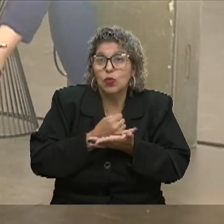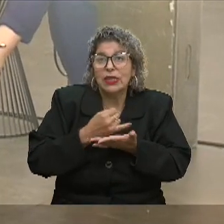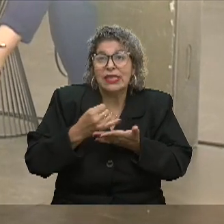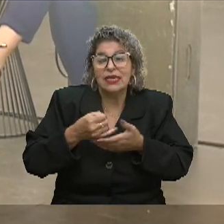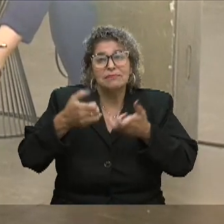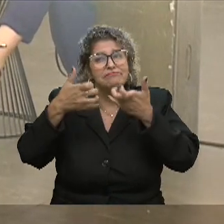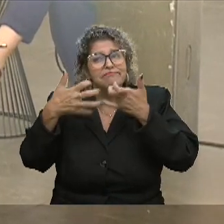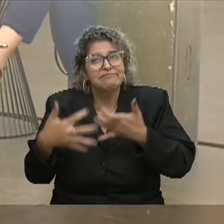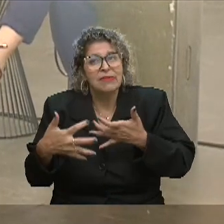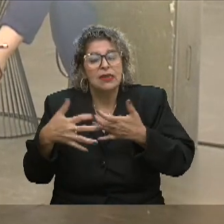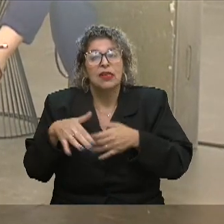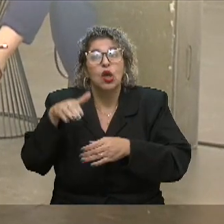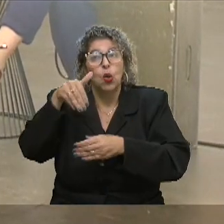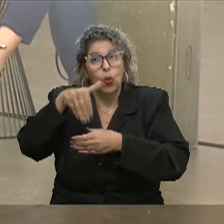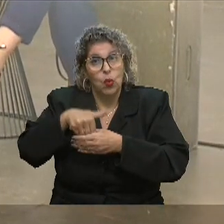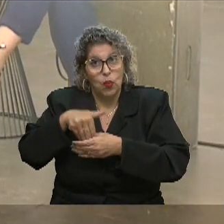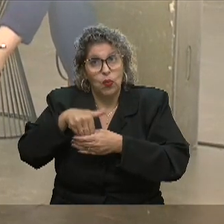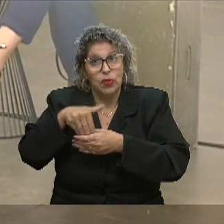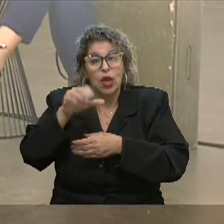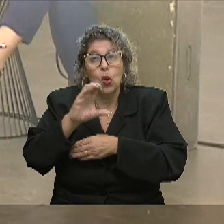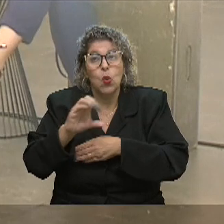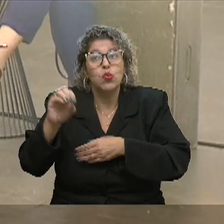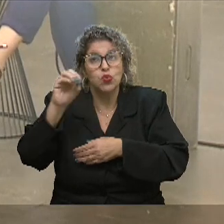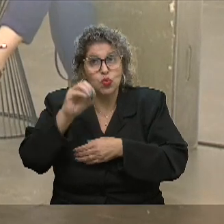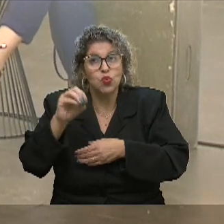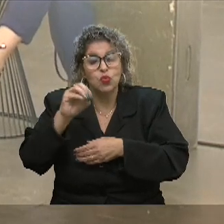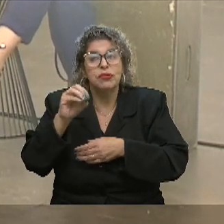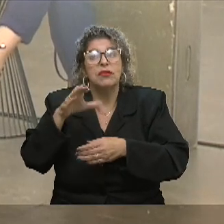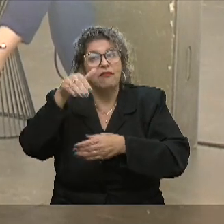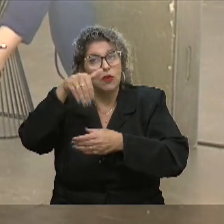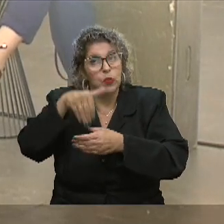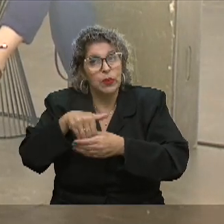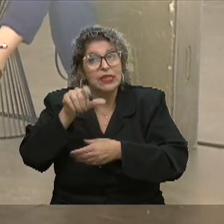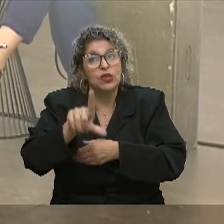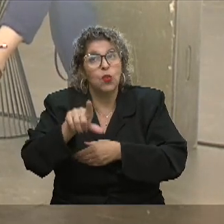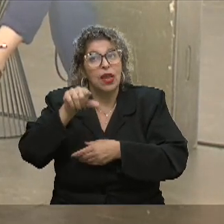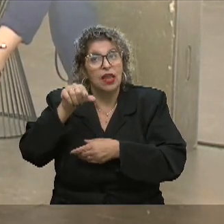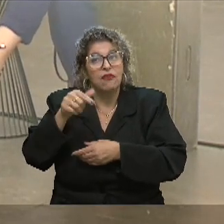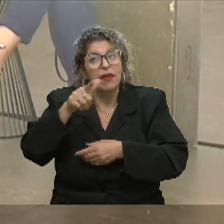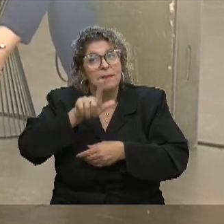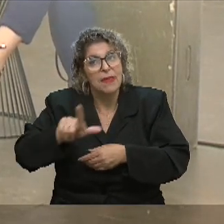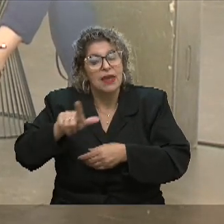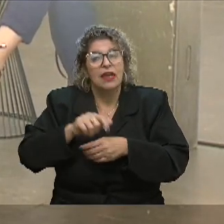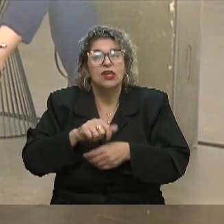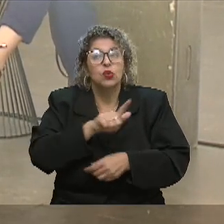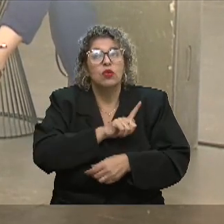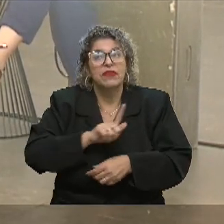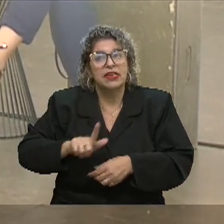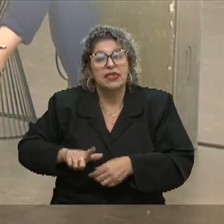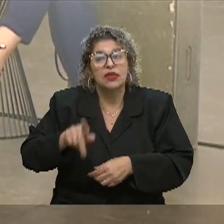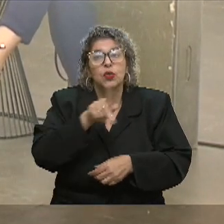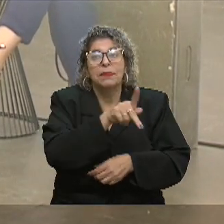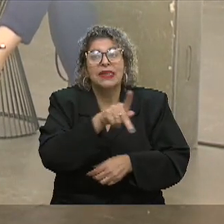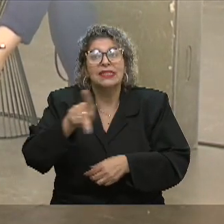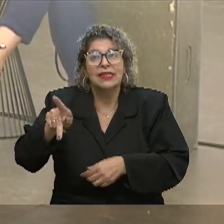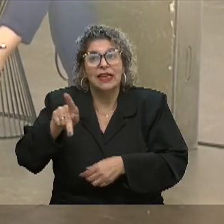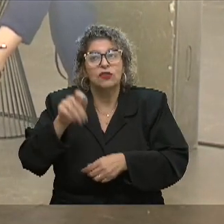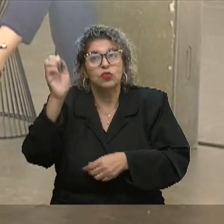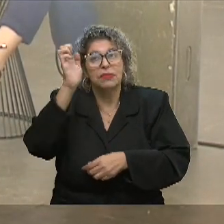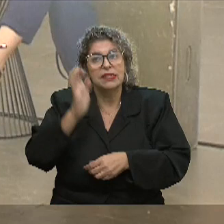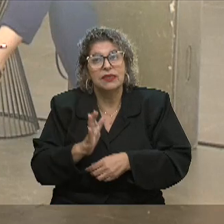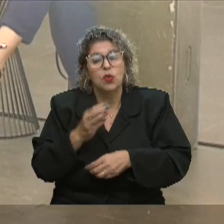ano eleitoral. Agora, em outubro, a gente vai às urnas para escolher novamente um governador e um presidente da República.